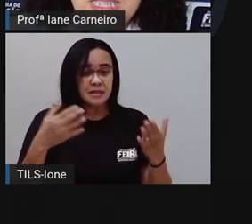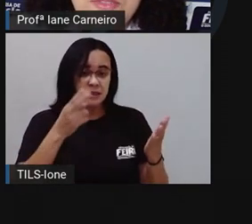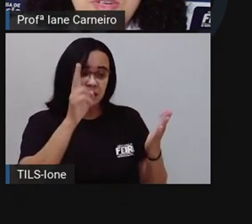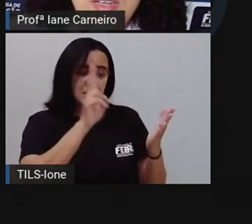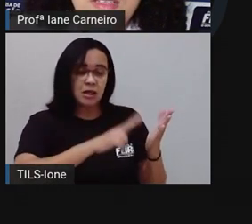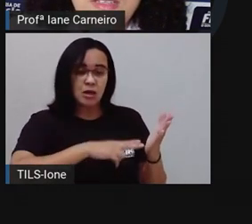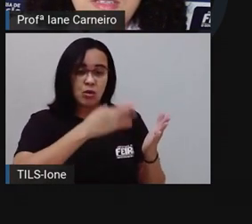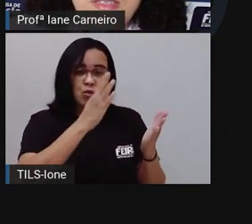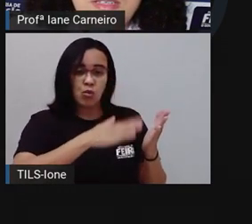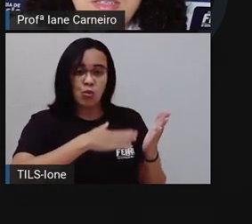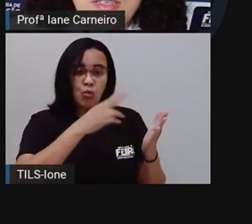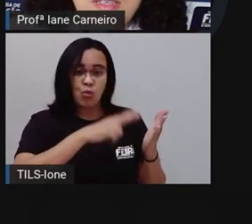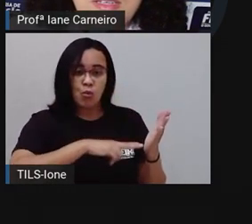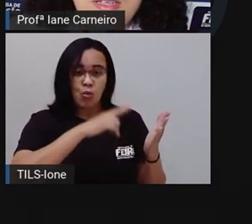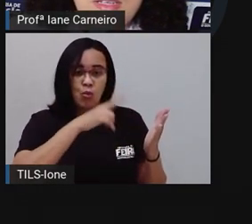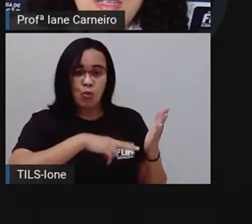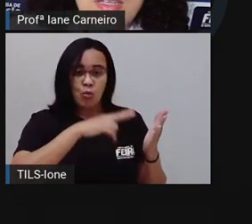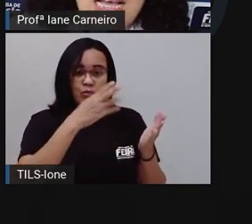caminhando, ó.